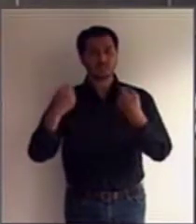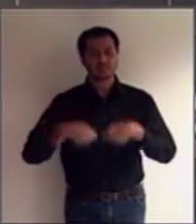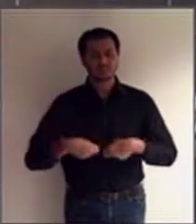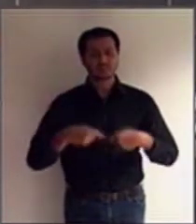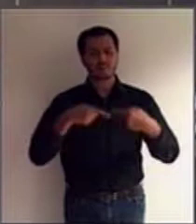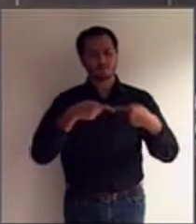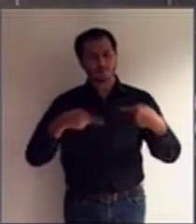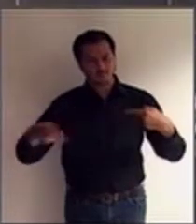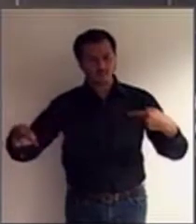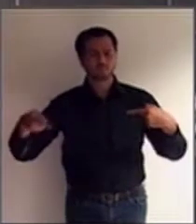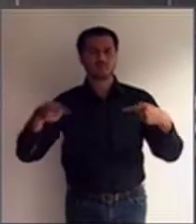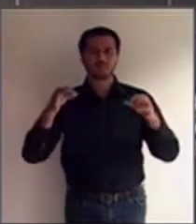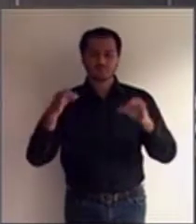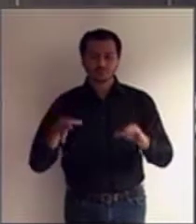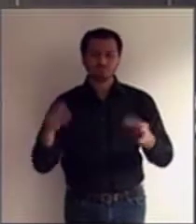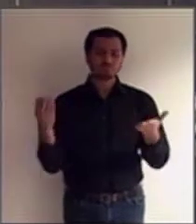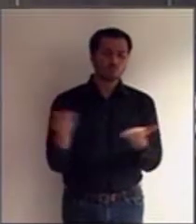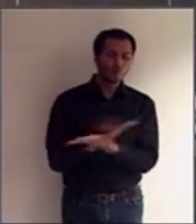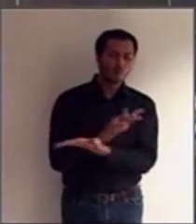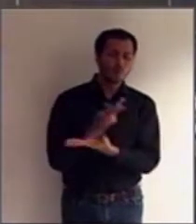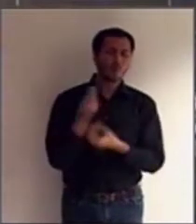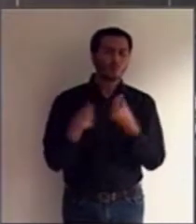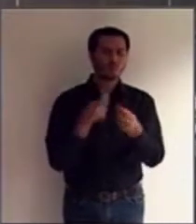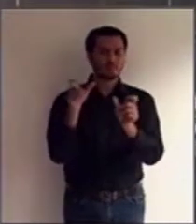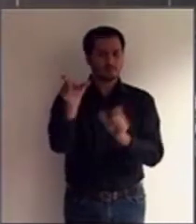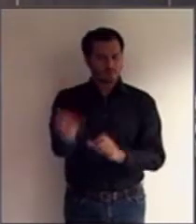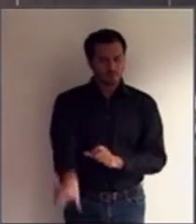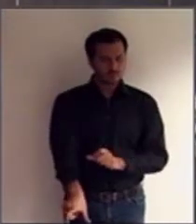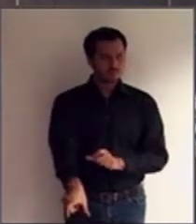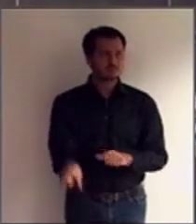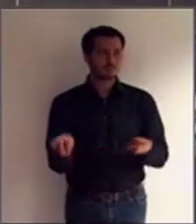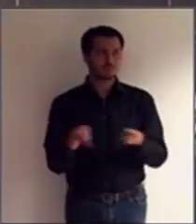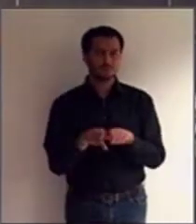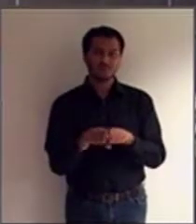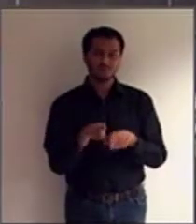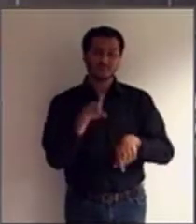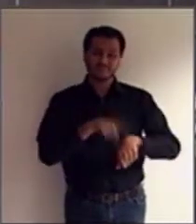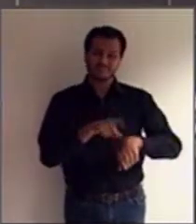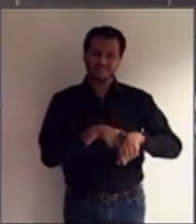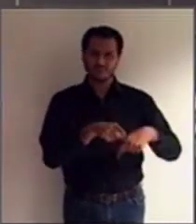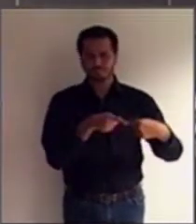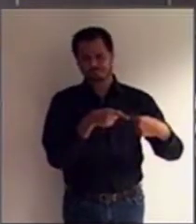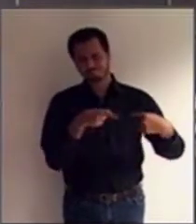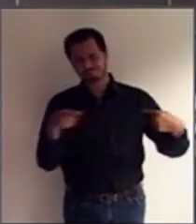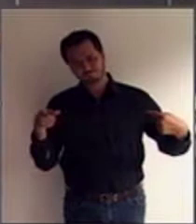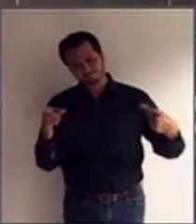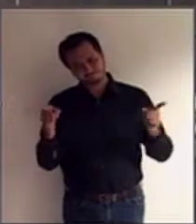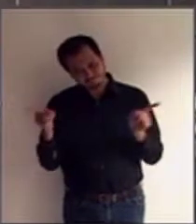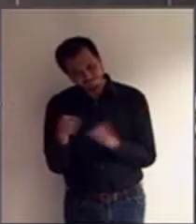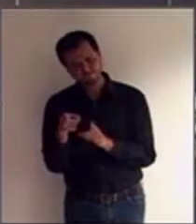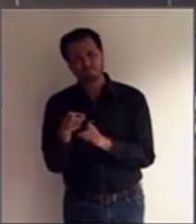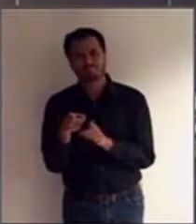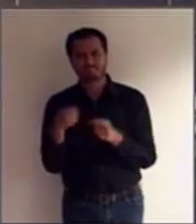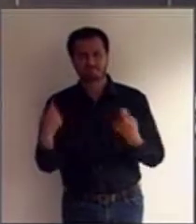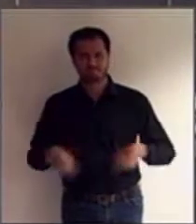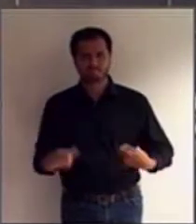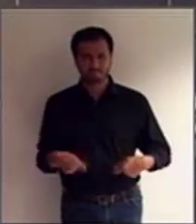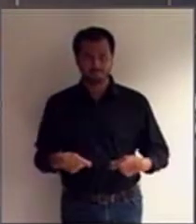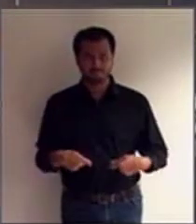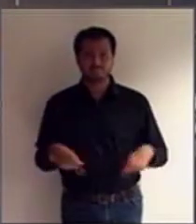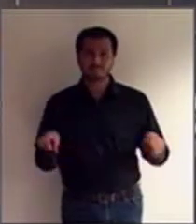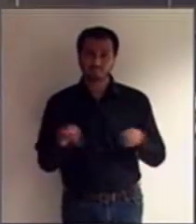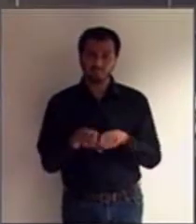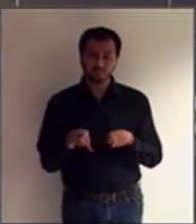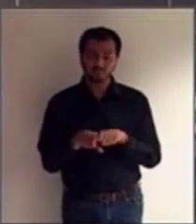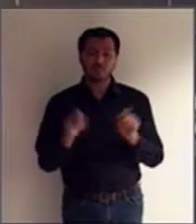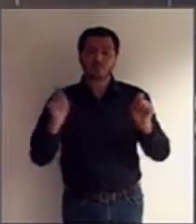apropriada às circunstâncias da pessoa e se aplique pelo período mais curto possível e seja submetida